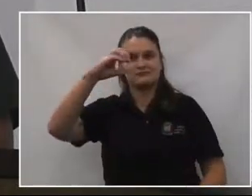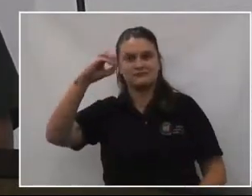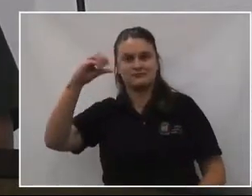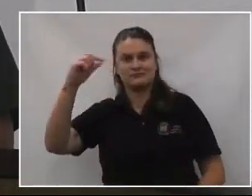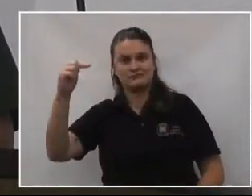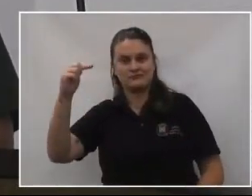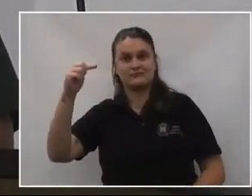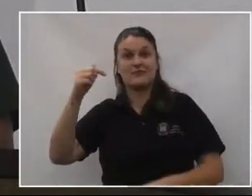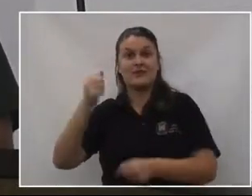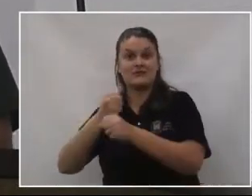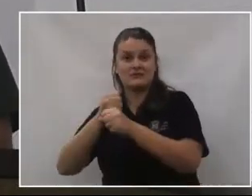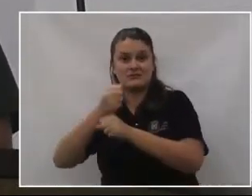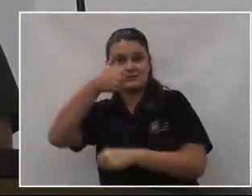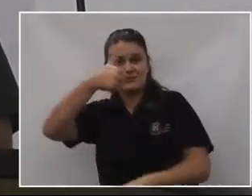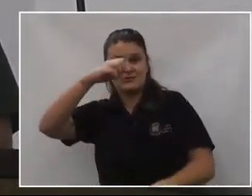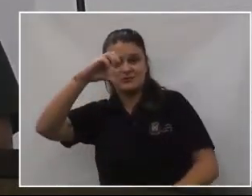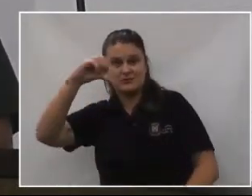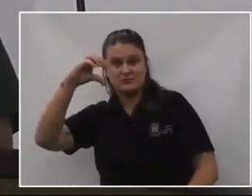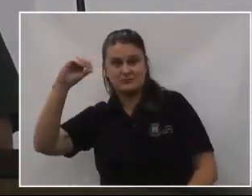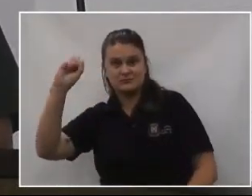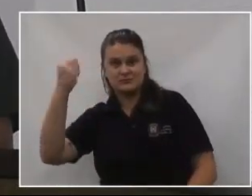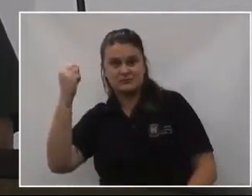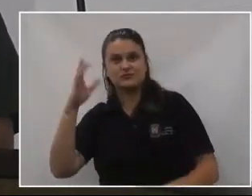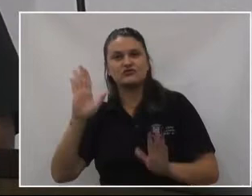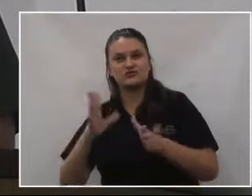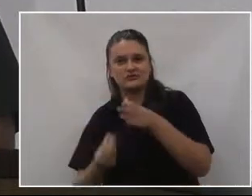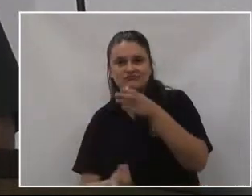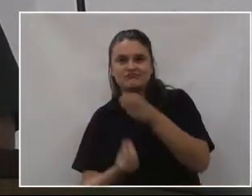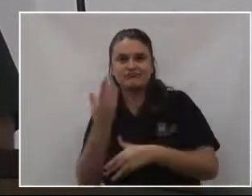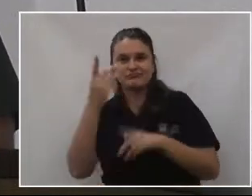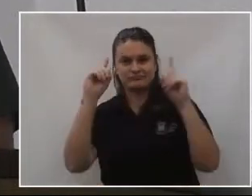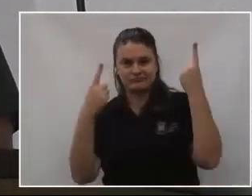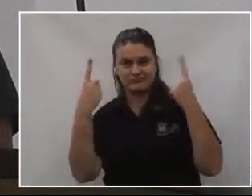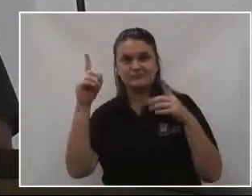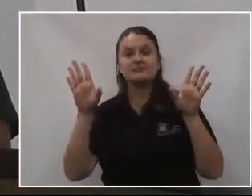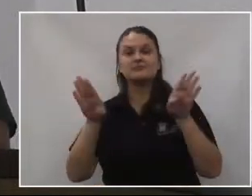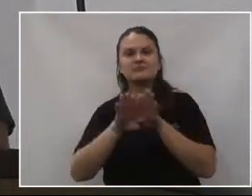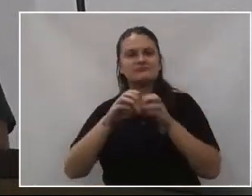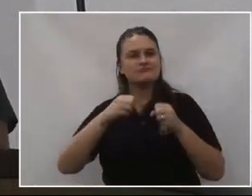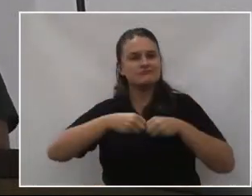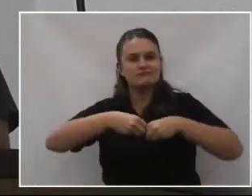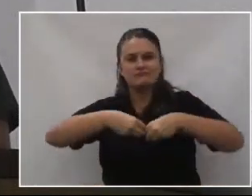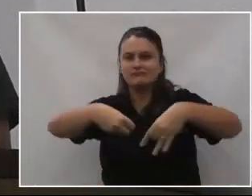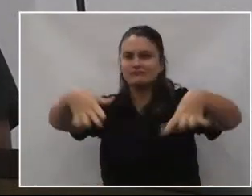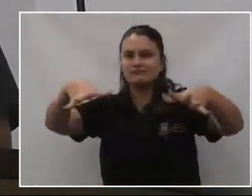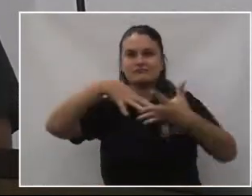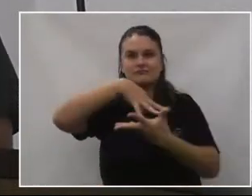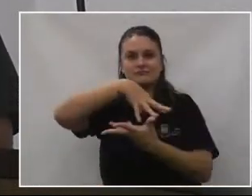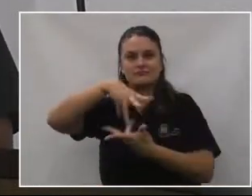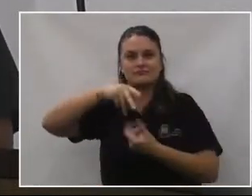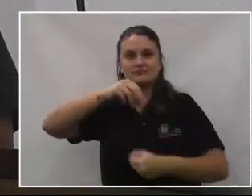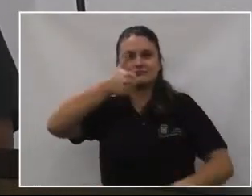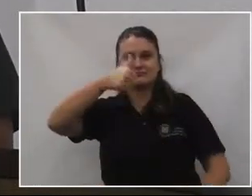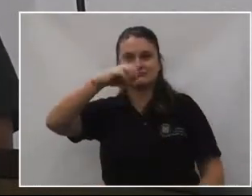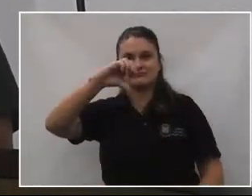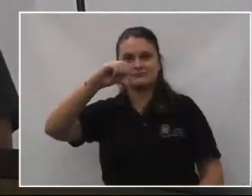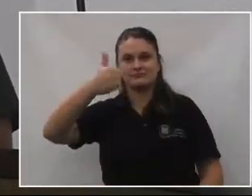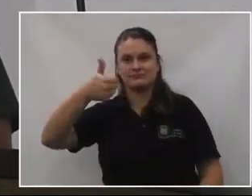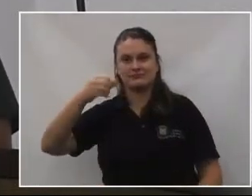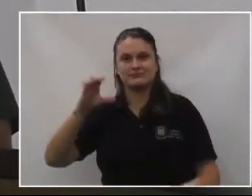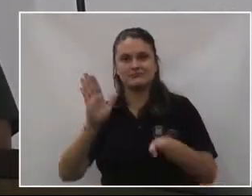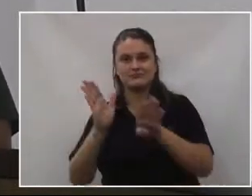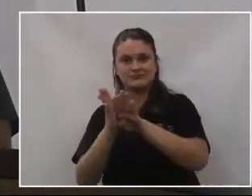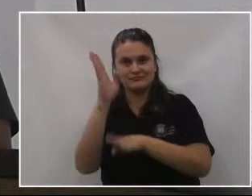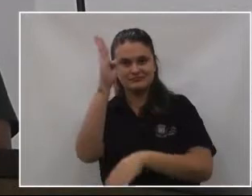1908 já estava aqui no Chile. Se alastrou rapidamente pelo mundo afora. E em 1910 chegou ao